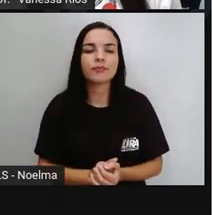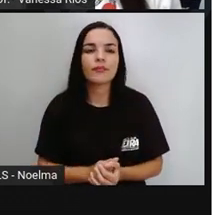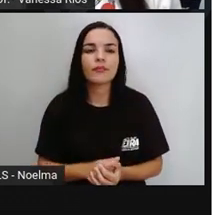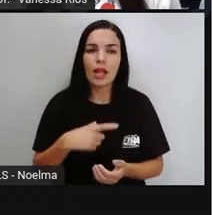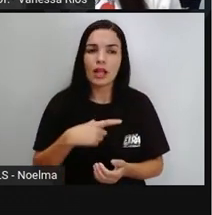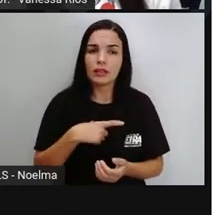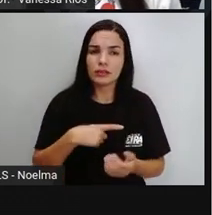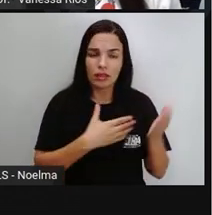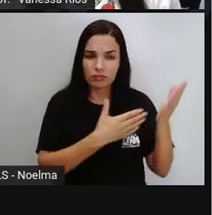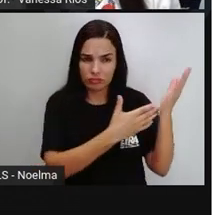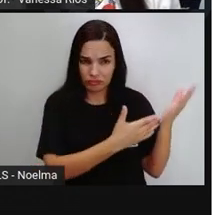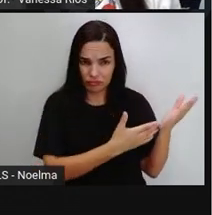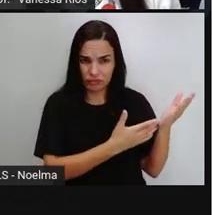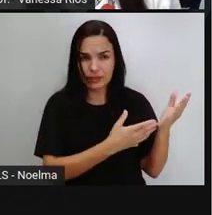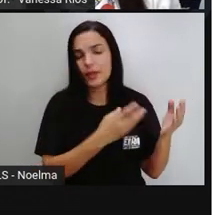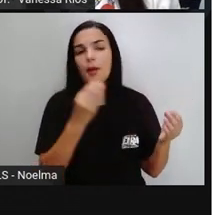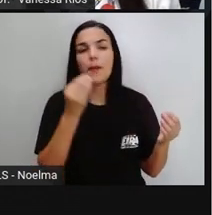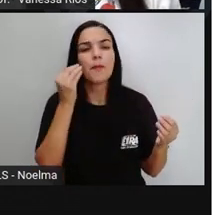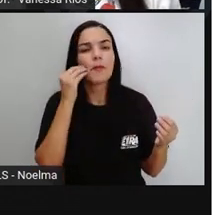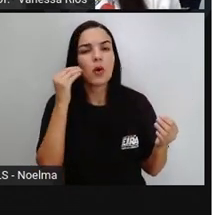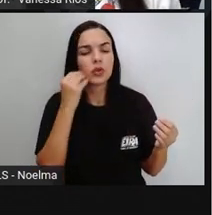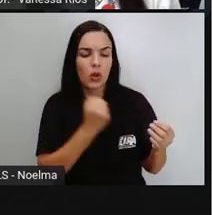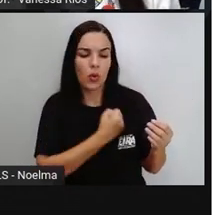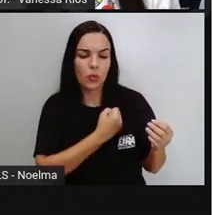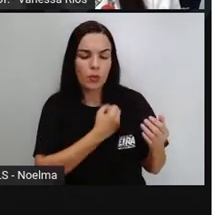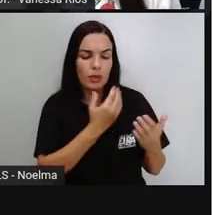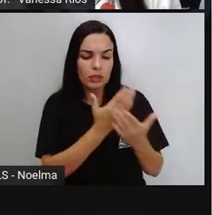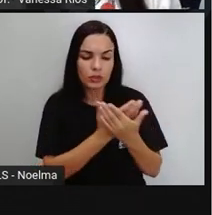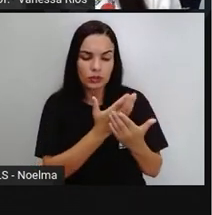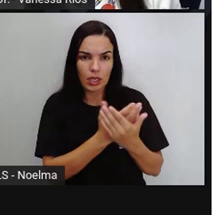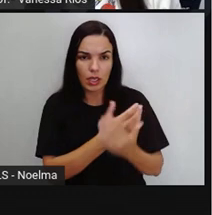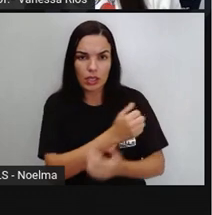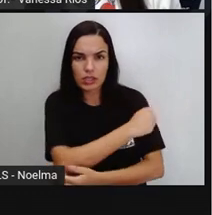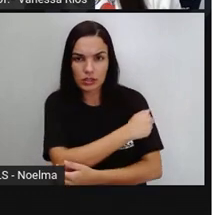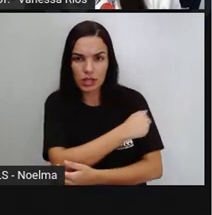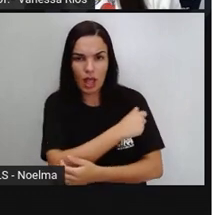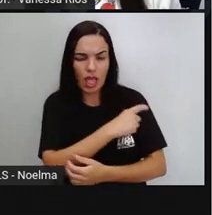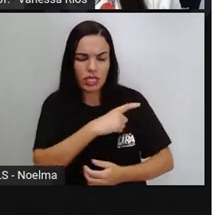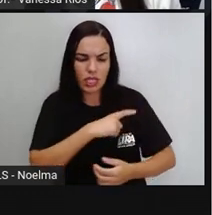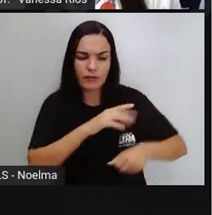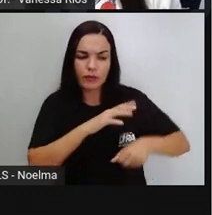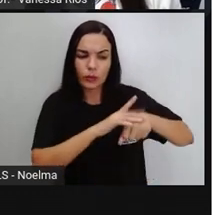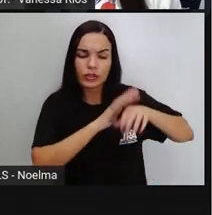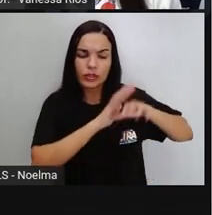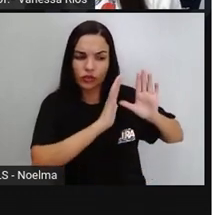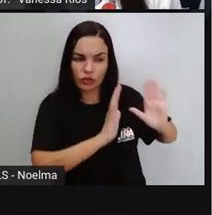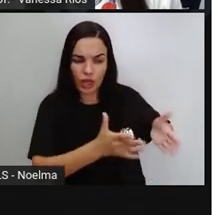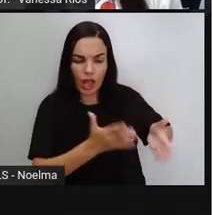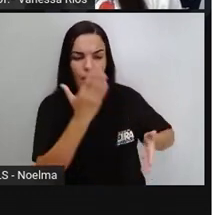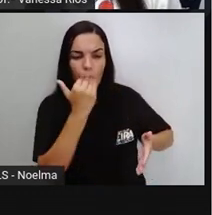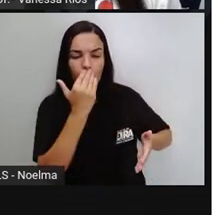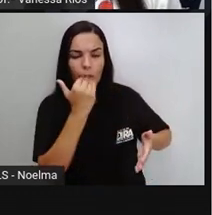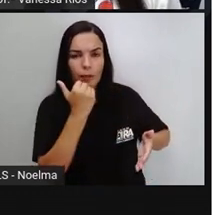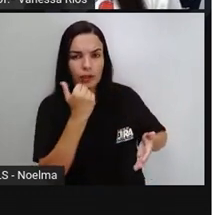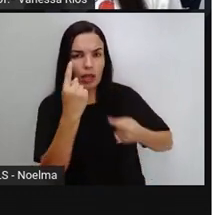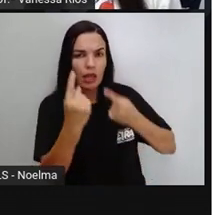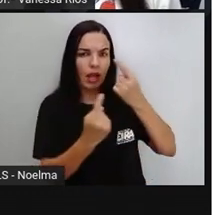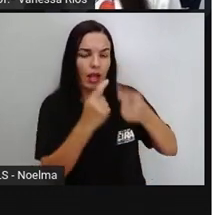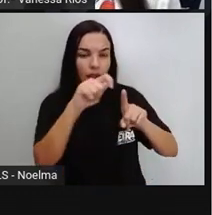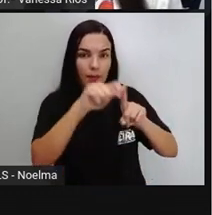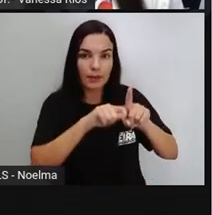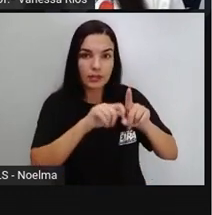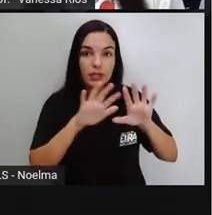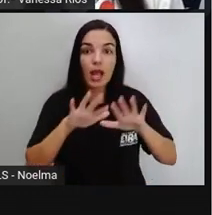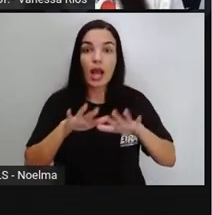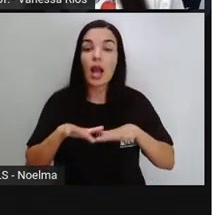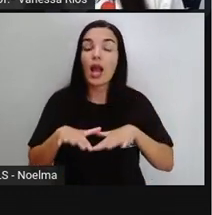representa o número de estudantes da escola que tiveram doenças transmitidas por alimentos em cada mês. E aí